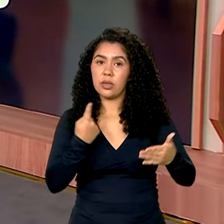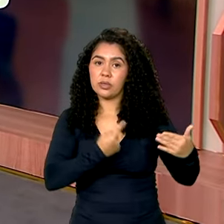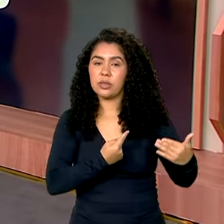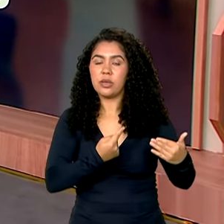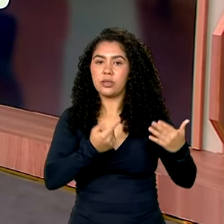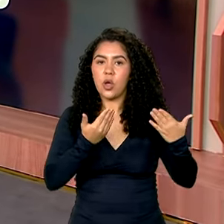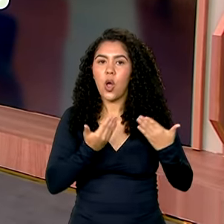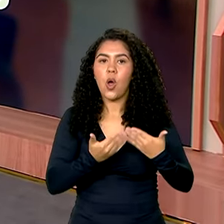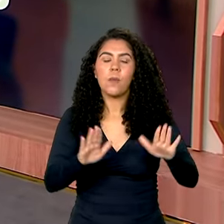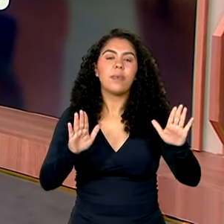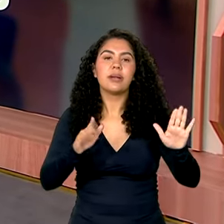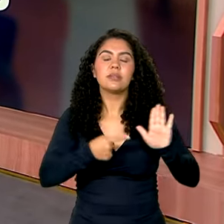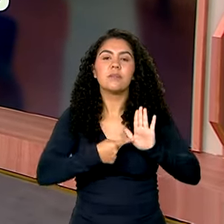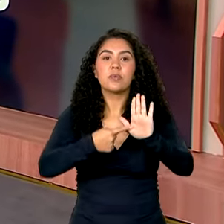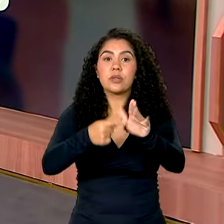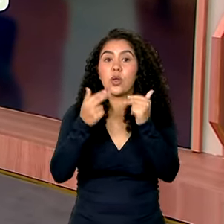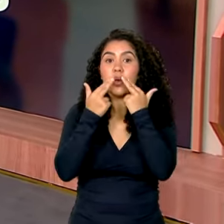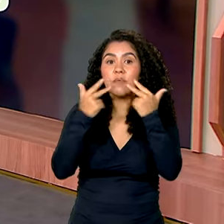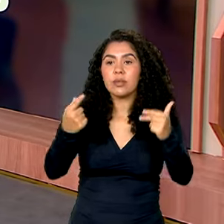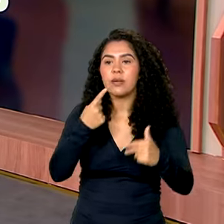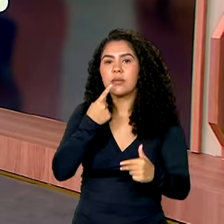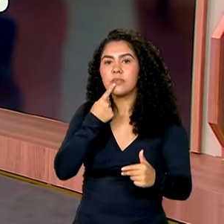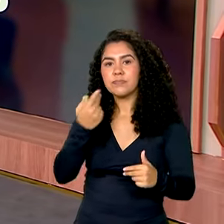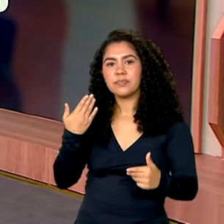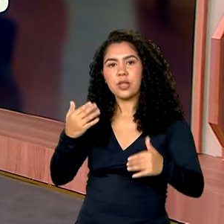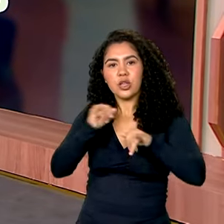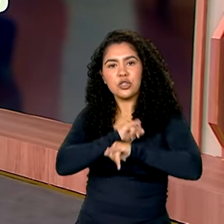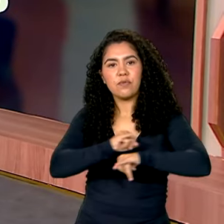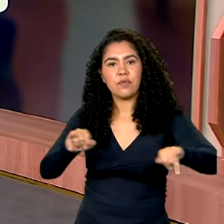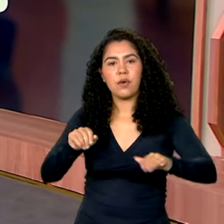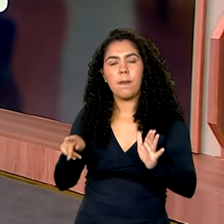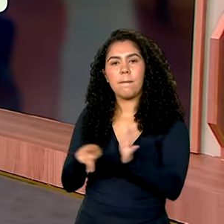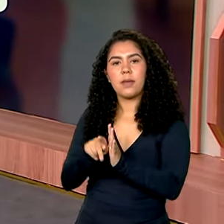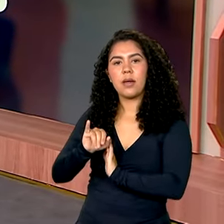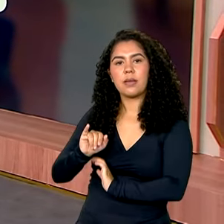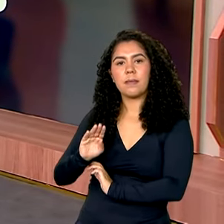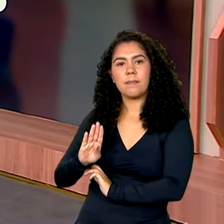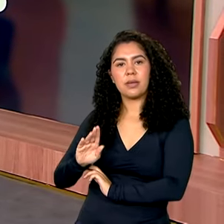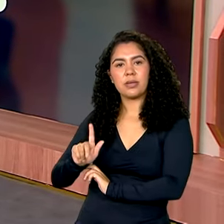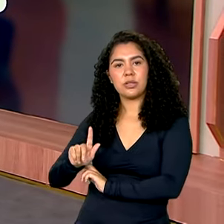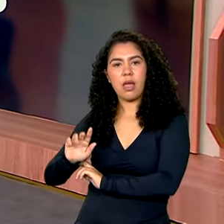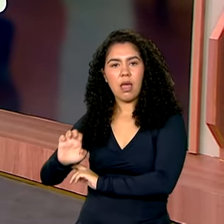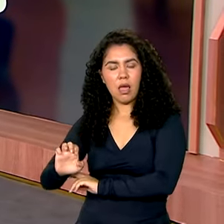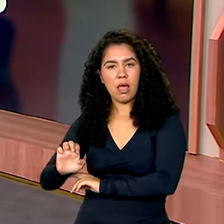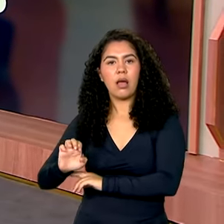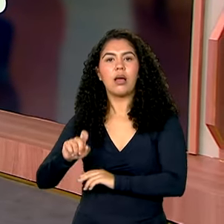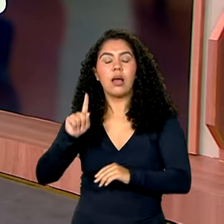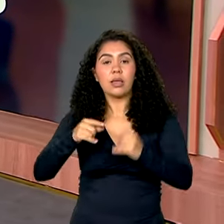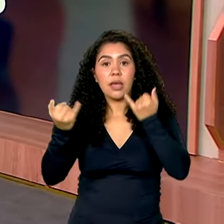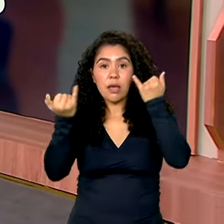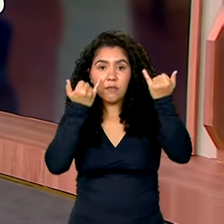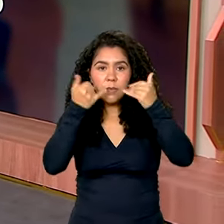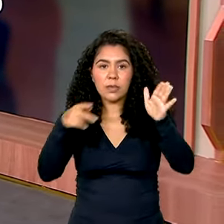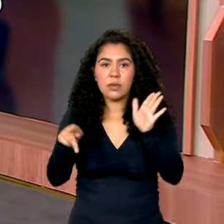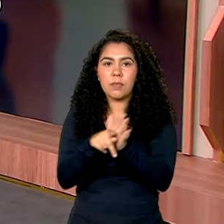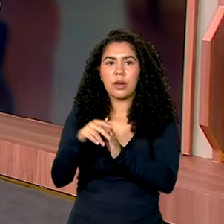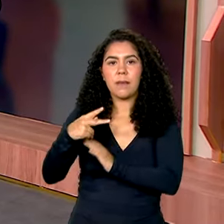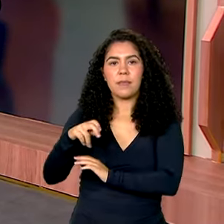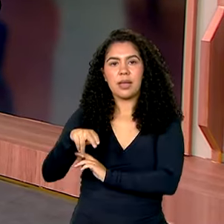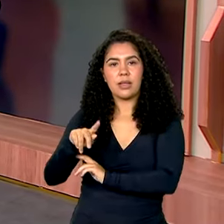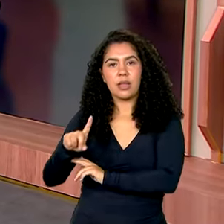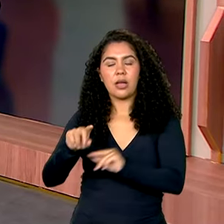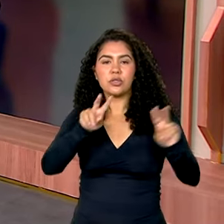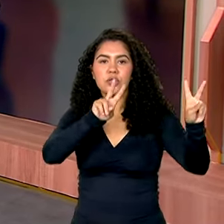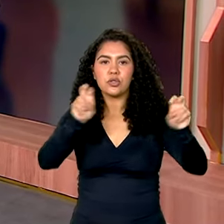então, mostrando uma notícia que acaba de ser divulgada pelo IBGE. Dados da PNAD, continua sobre o mercado de trabalho em